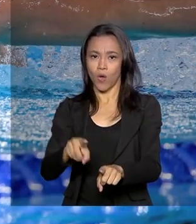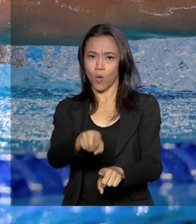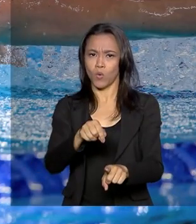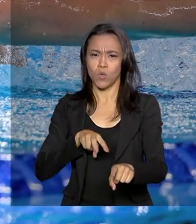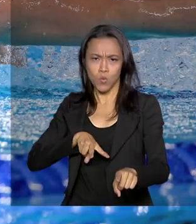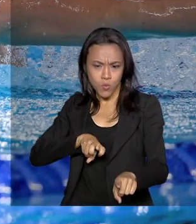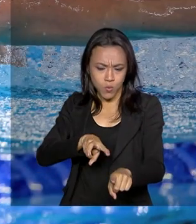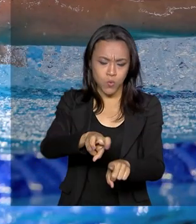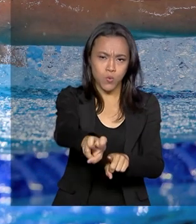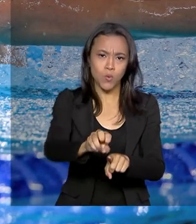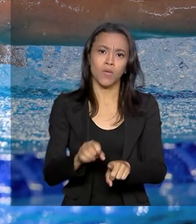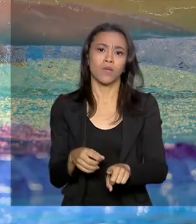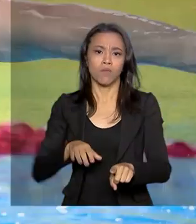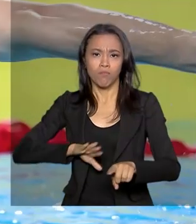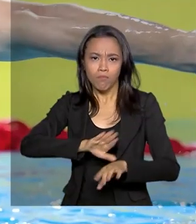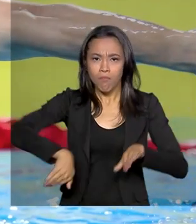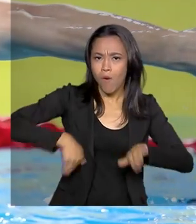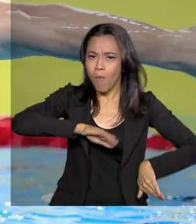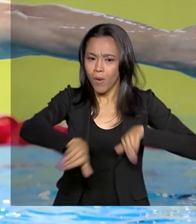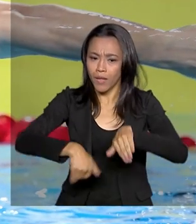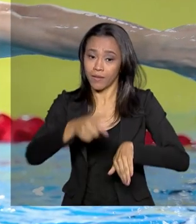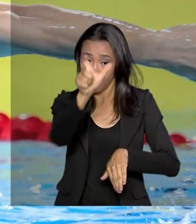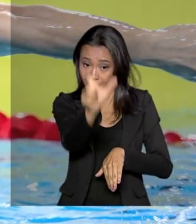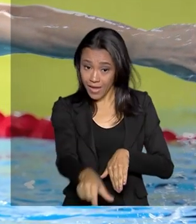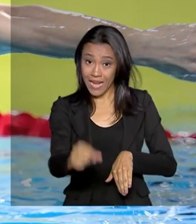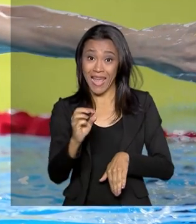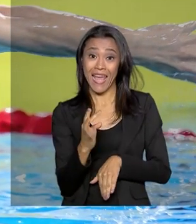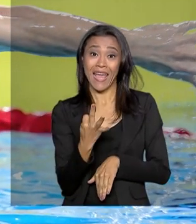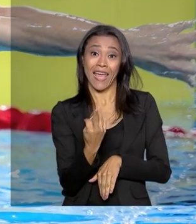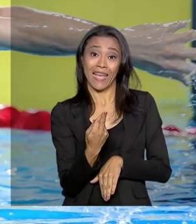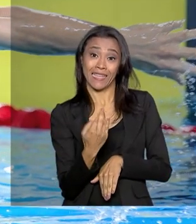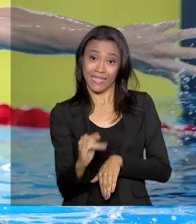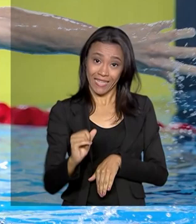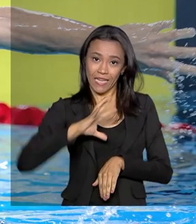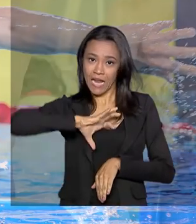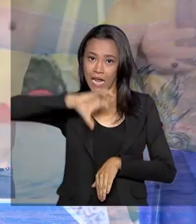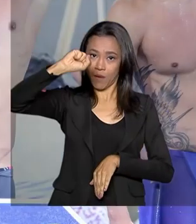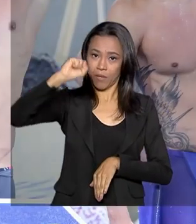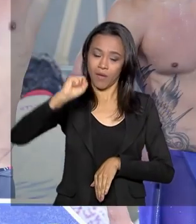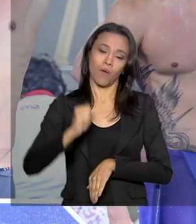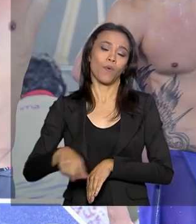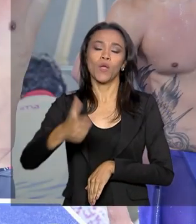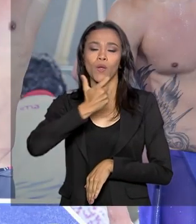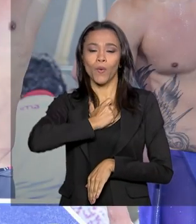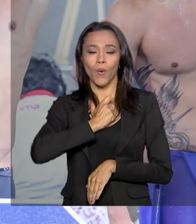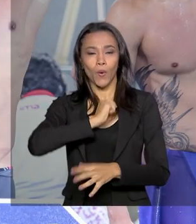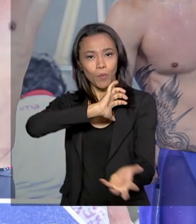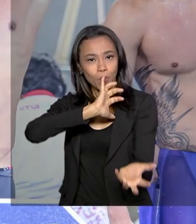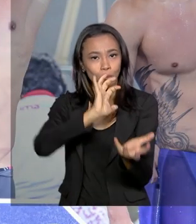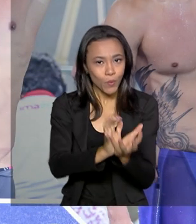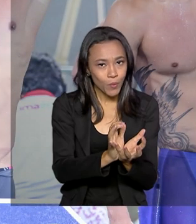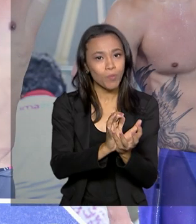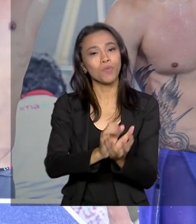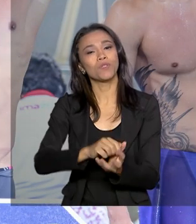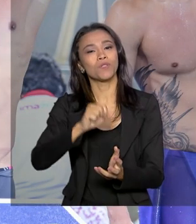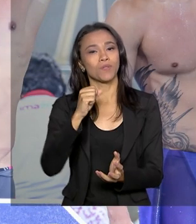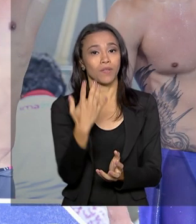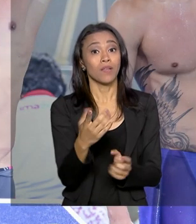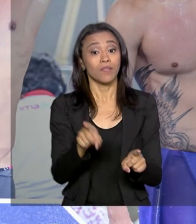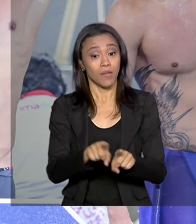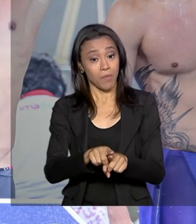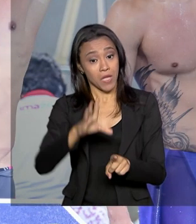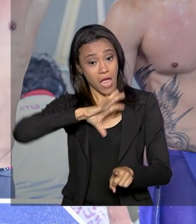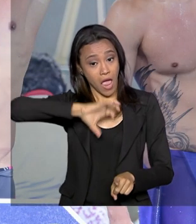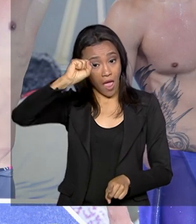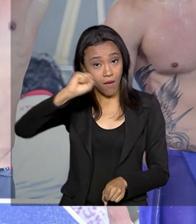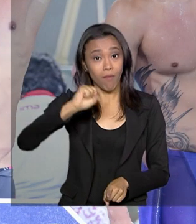200 metros, Borboleta. Léo agora é tricampeão nos Jogos do Pan. E o ouro por equipes no 4x100 e o novo